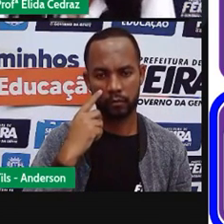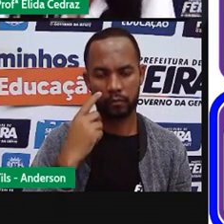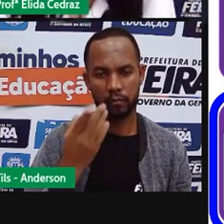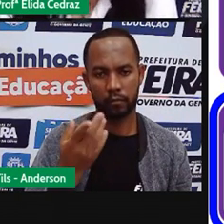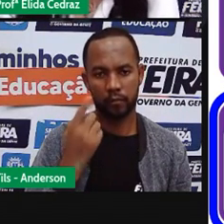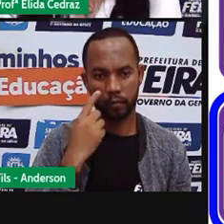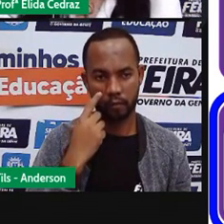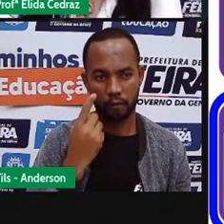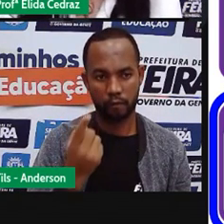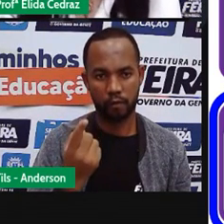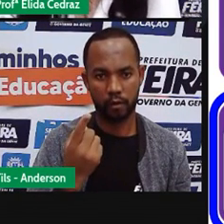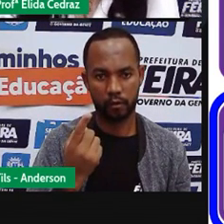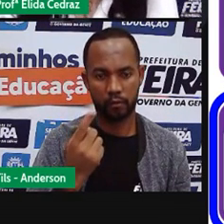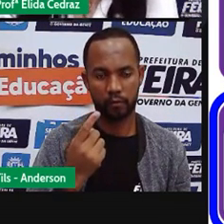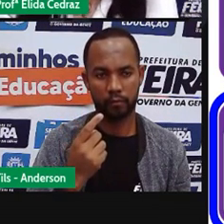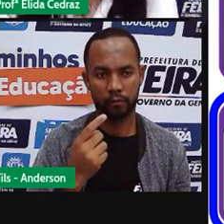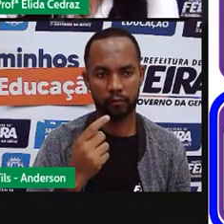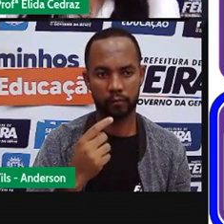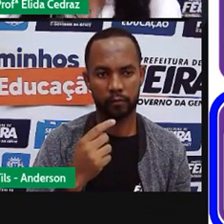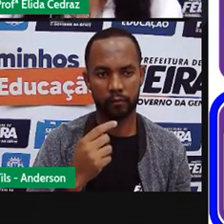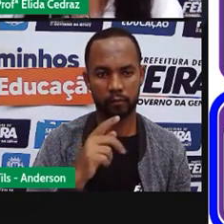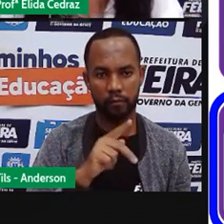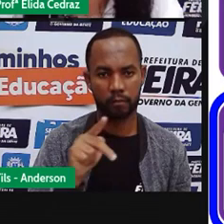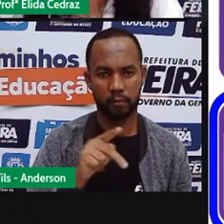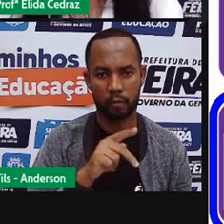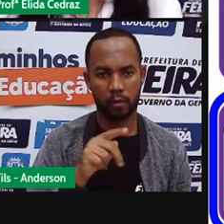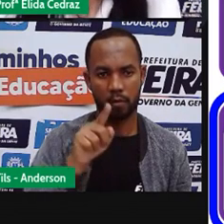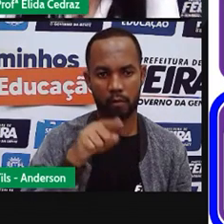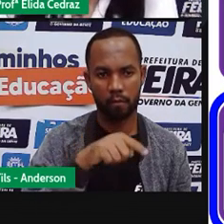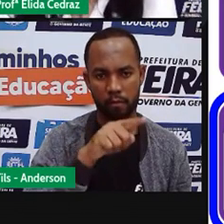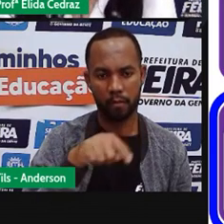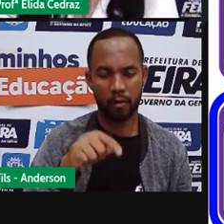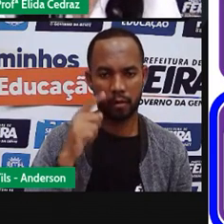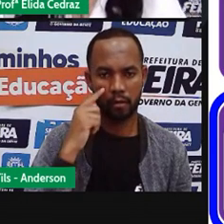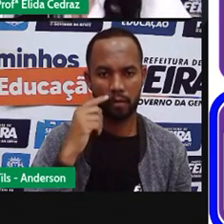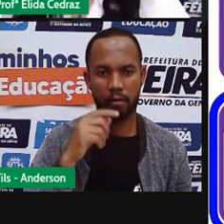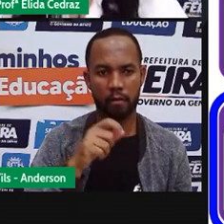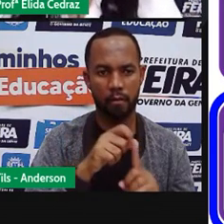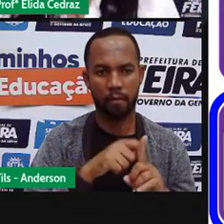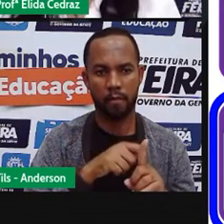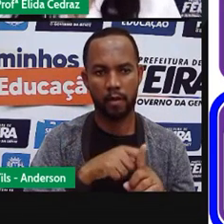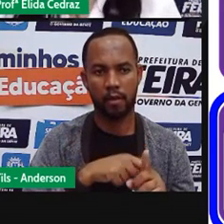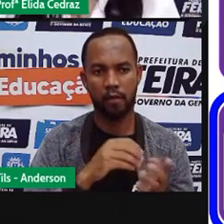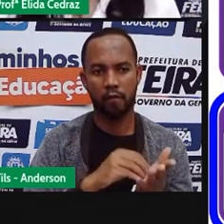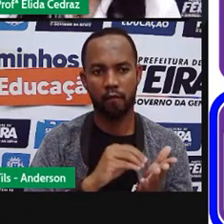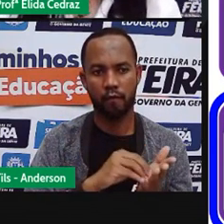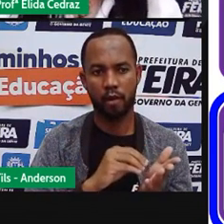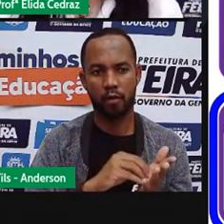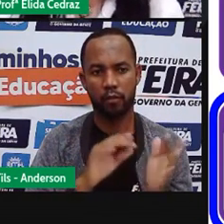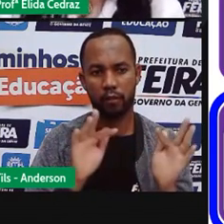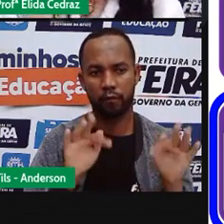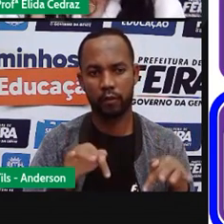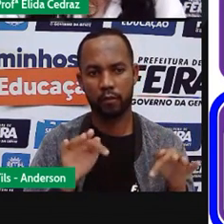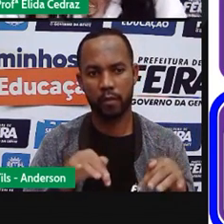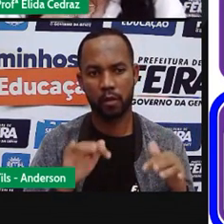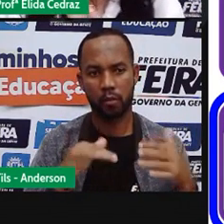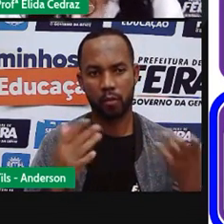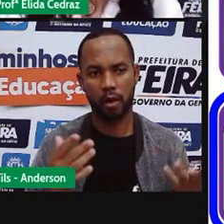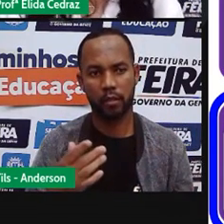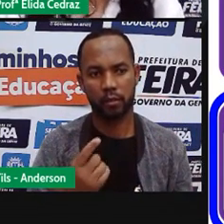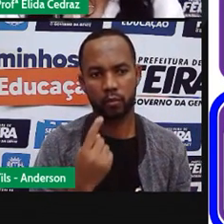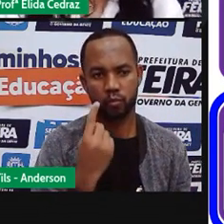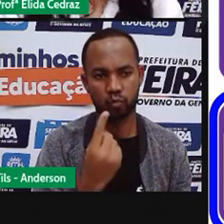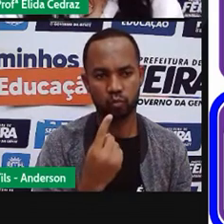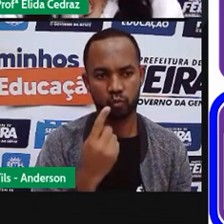olha aí essa que a Pró marcou de azul quantos meses estão faltando para o ano encerrar um